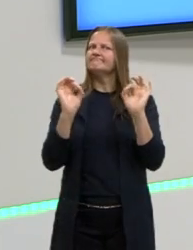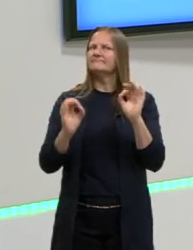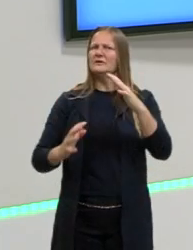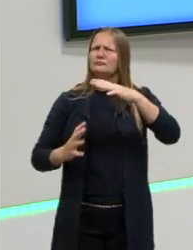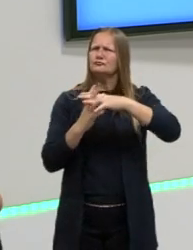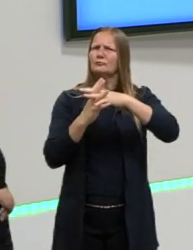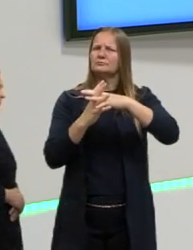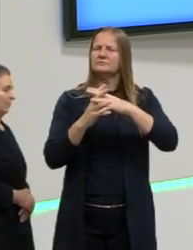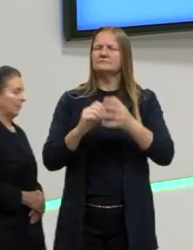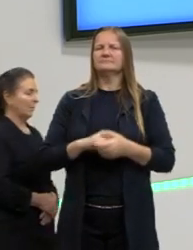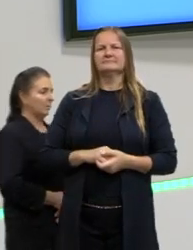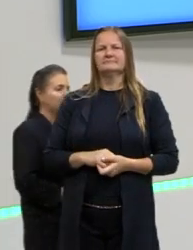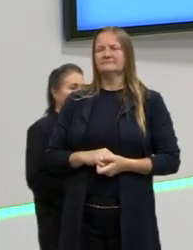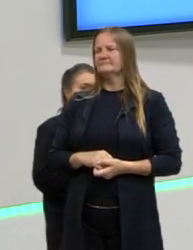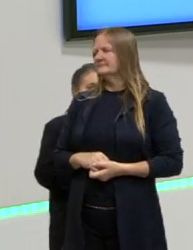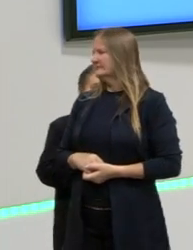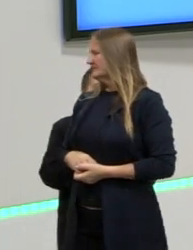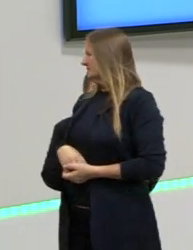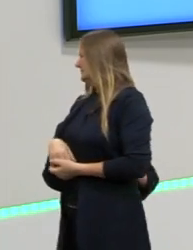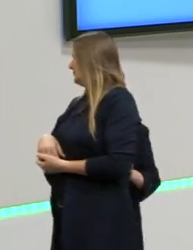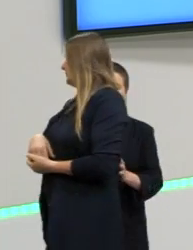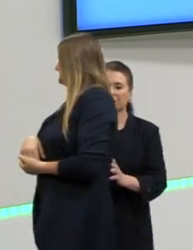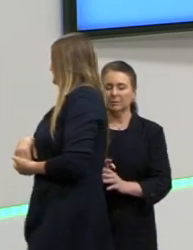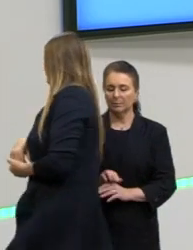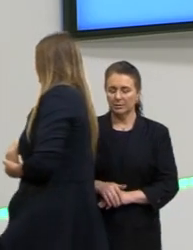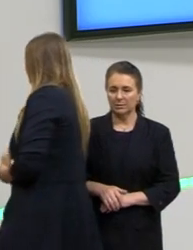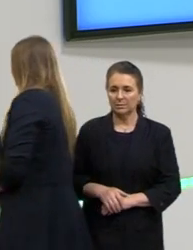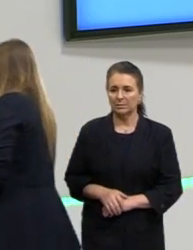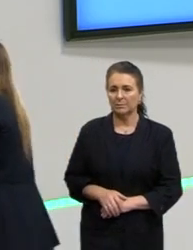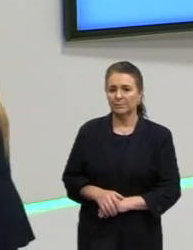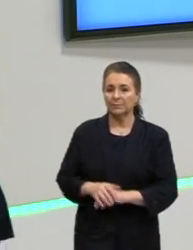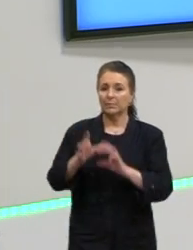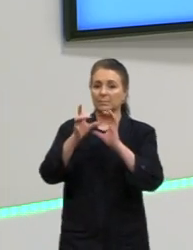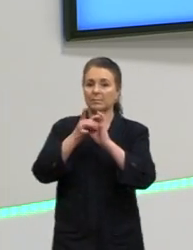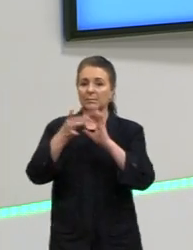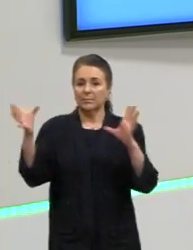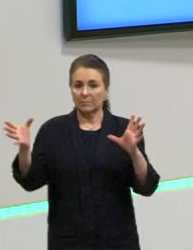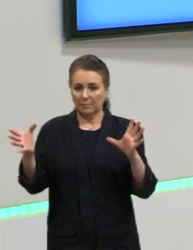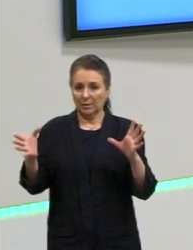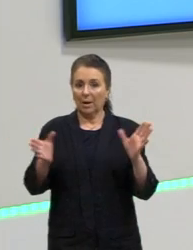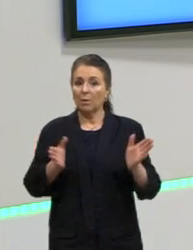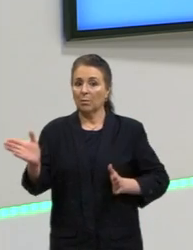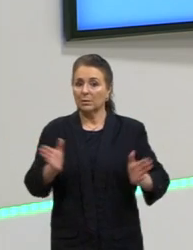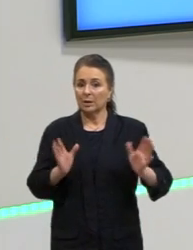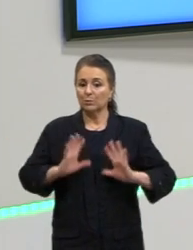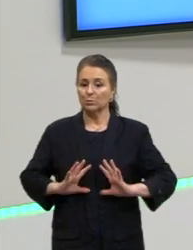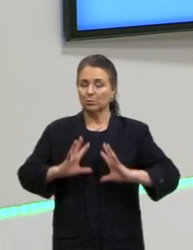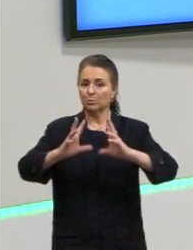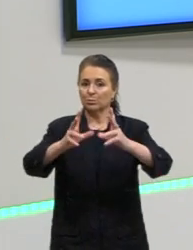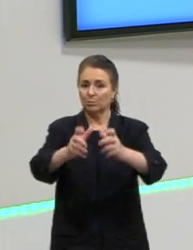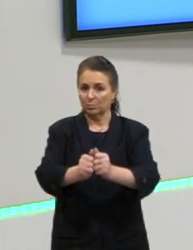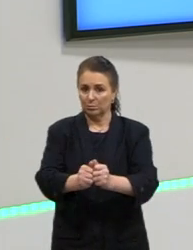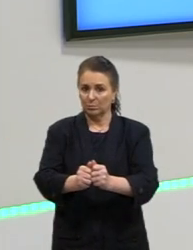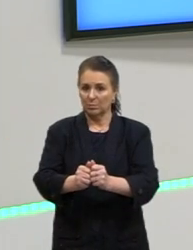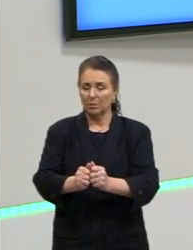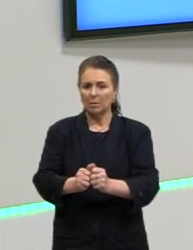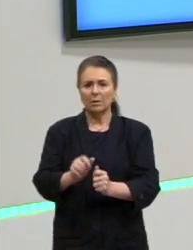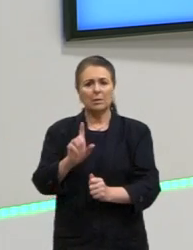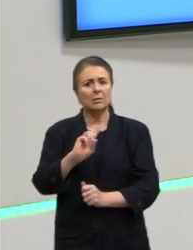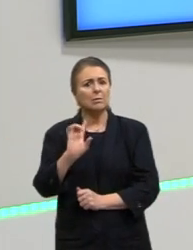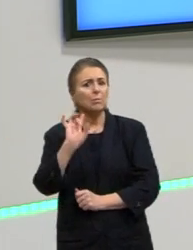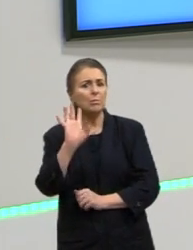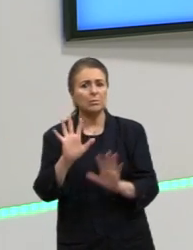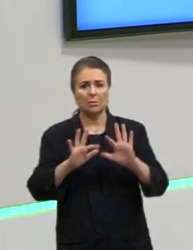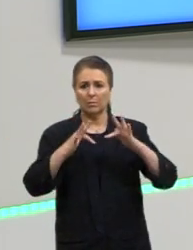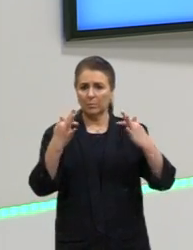democratização pressupõe o acesso de todos. Não o teu acesso da tua família, dos teus amigos.